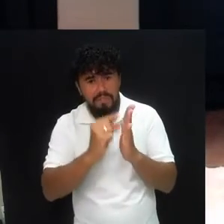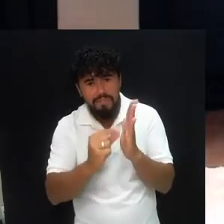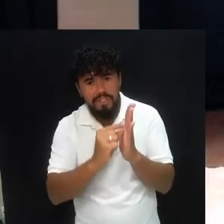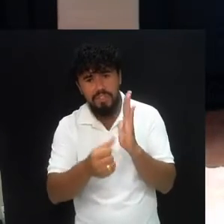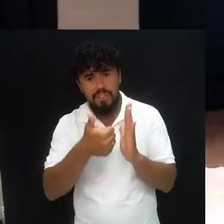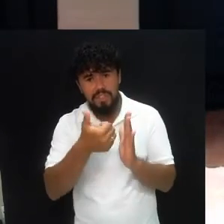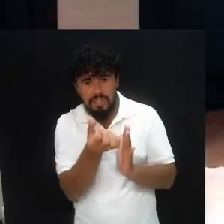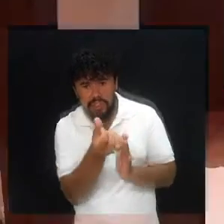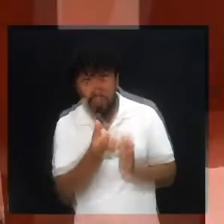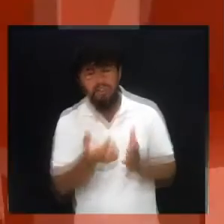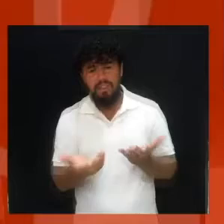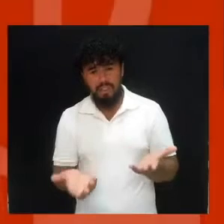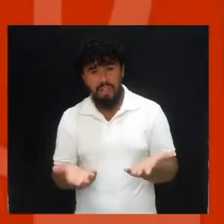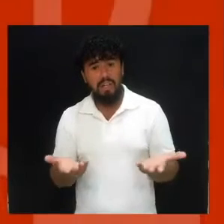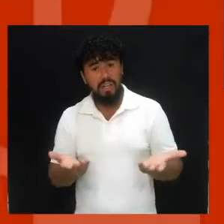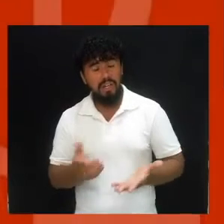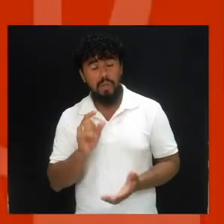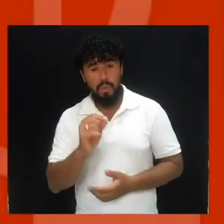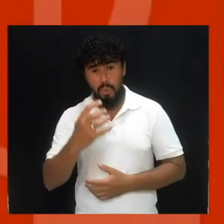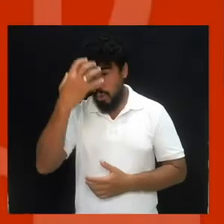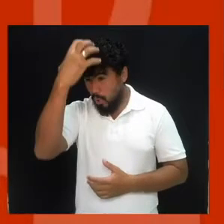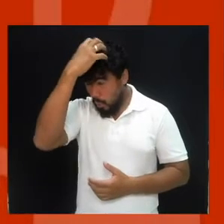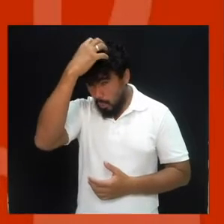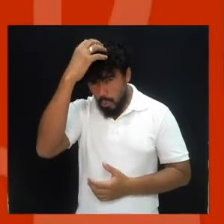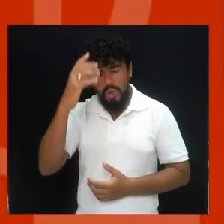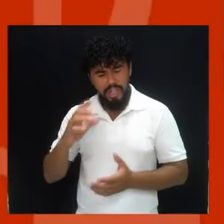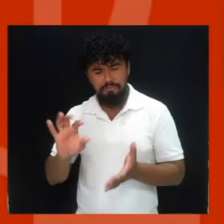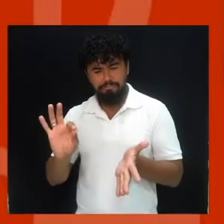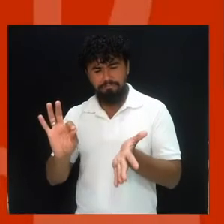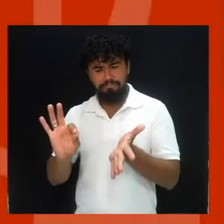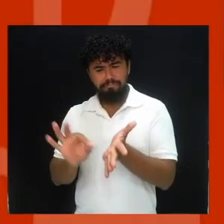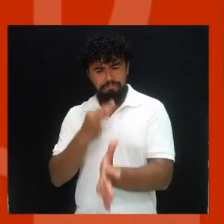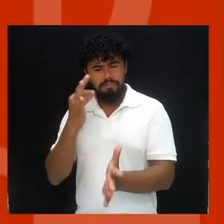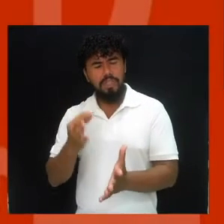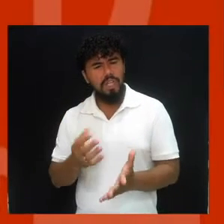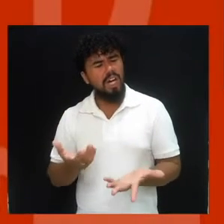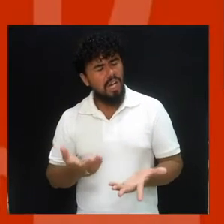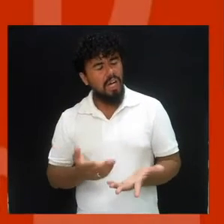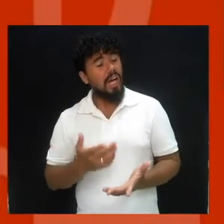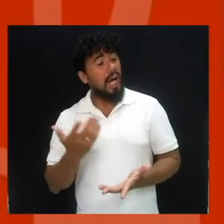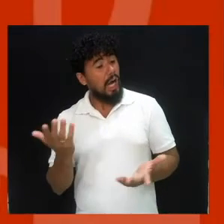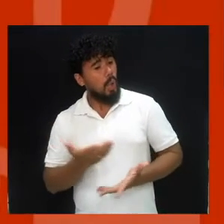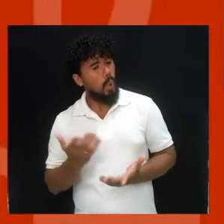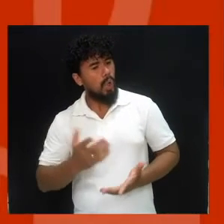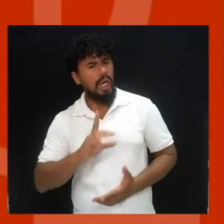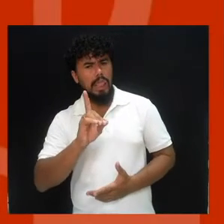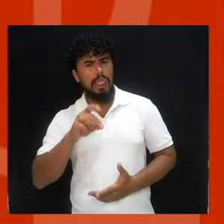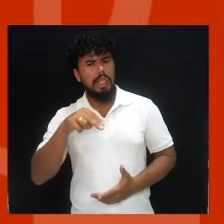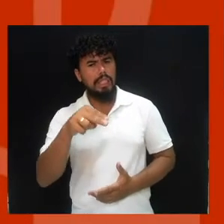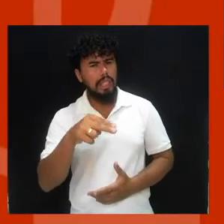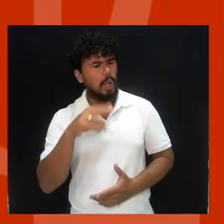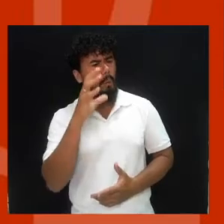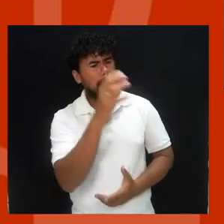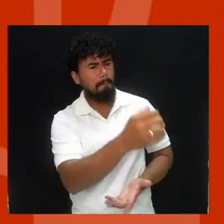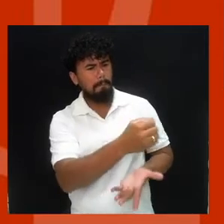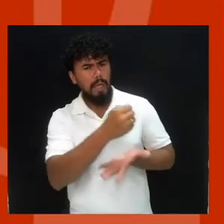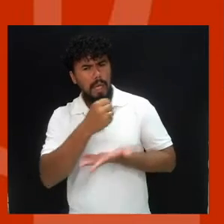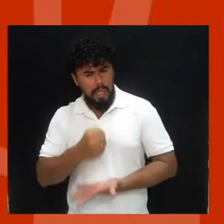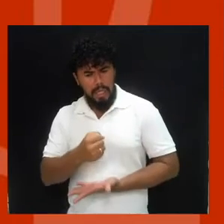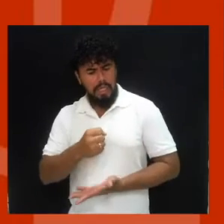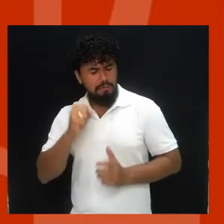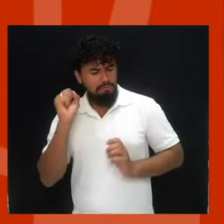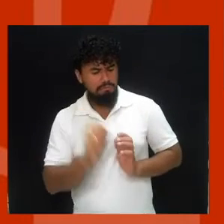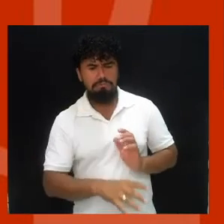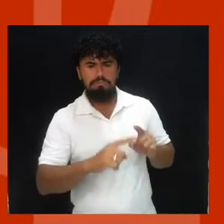16. Então, o rei ordenou que trouxessem a Daniel e o lançasse aonde? Na